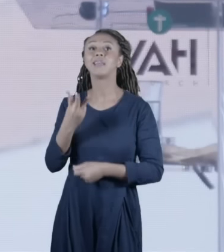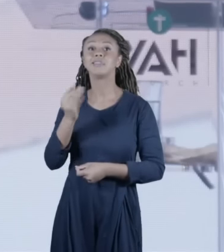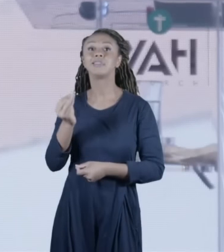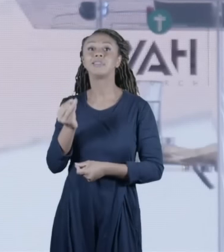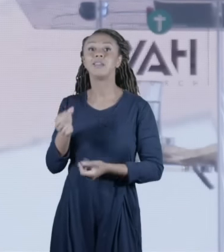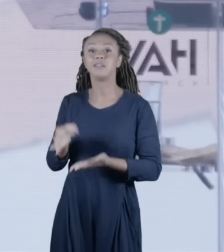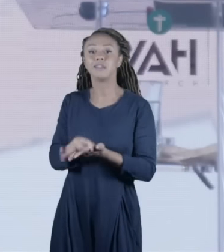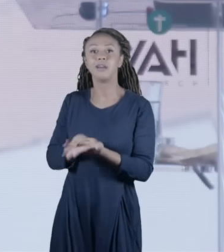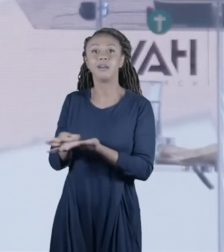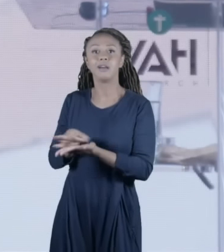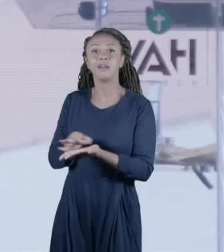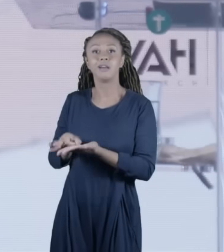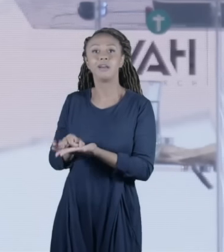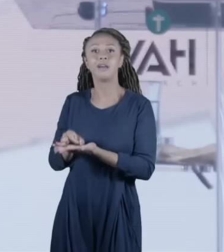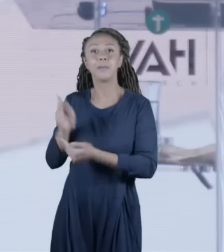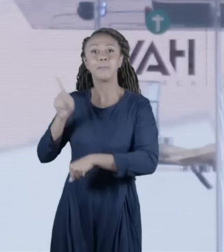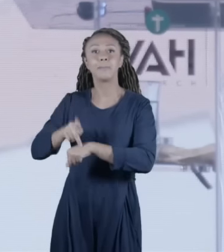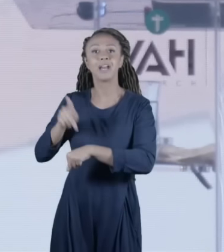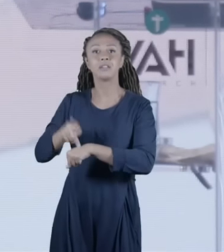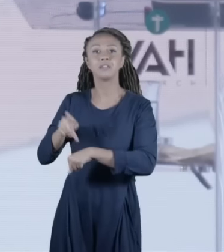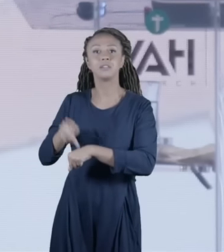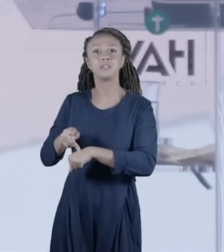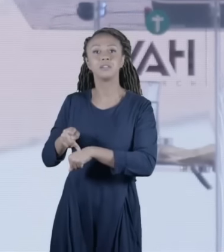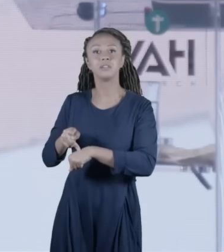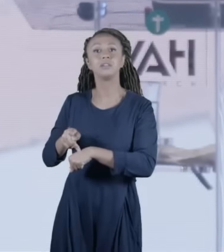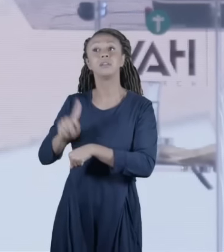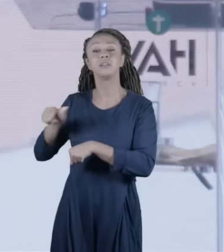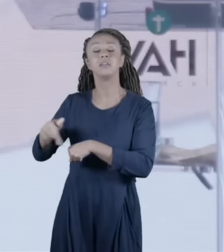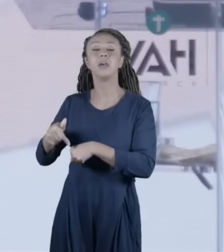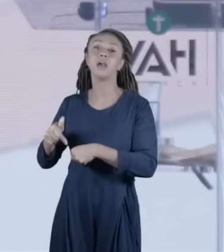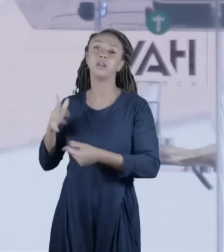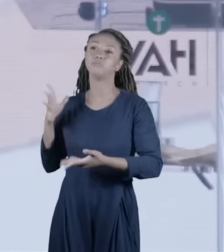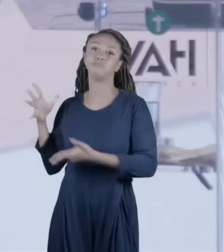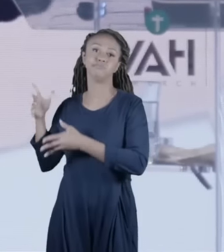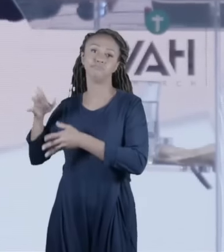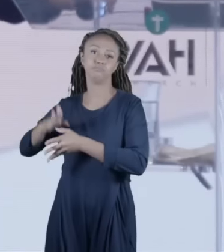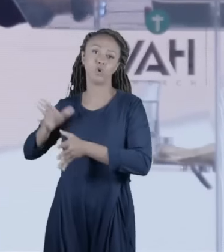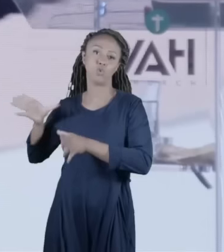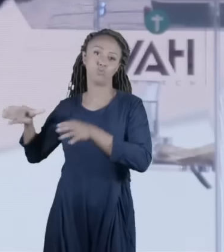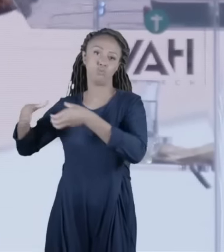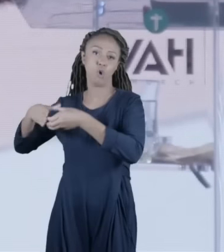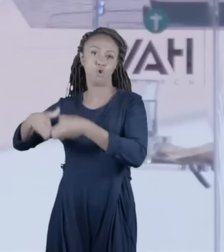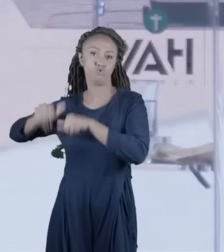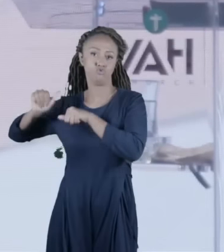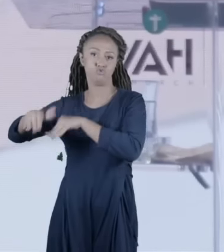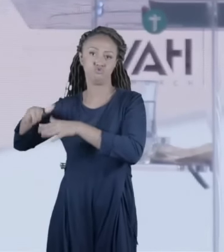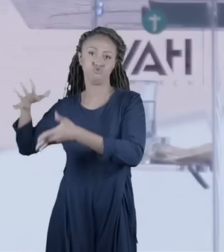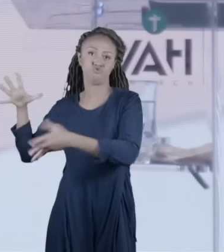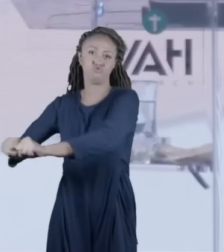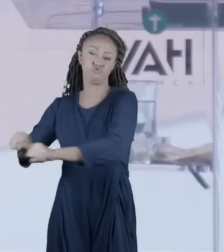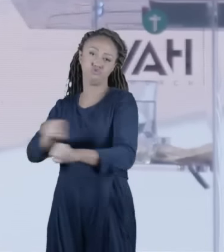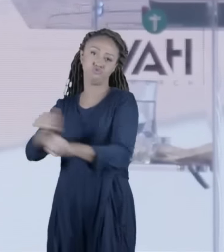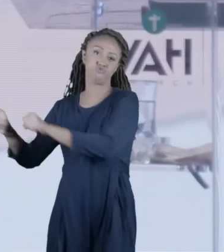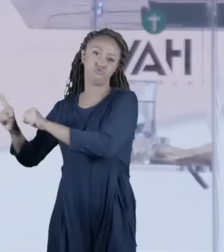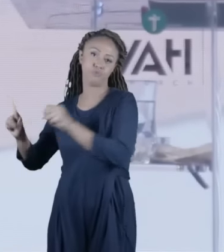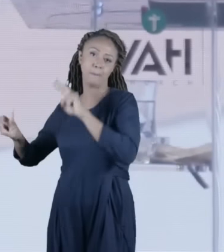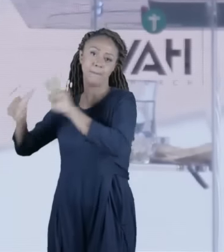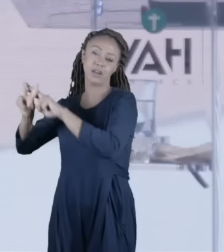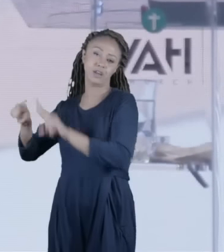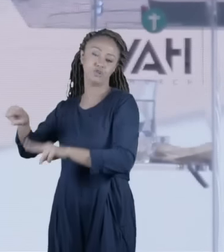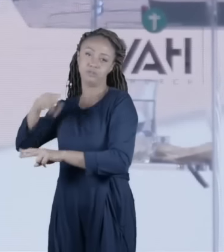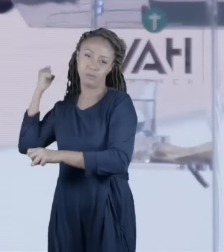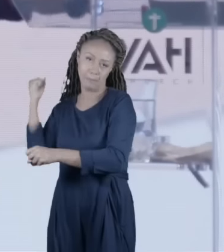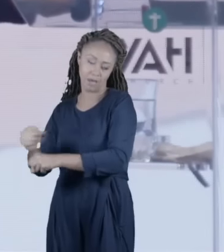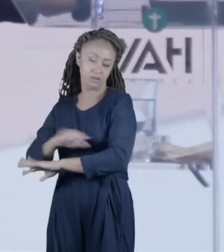conexão. E, claro, os pais vão e resgatam ele. E a gente sabe também pela Bíblia que isso vai ser